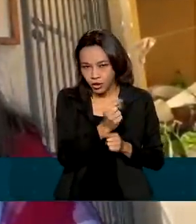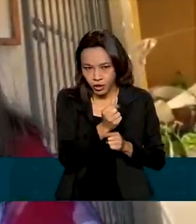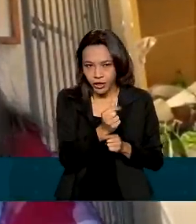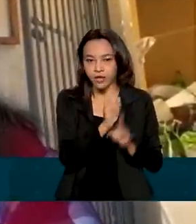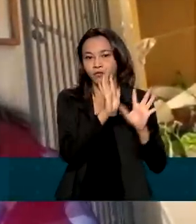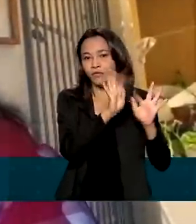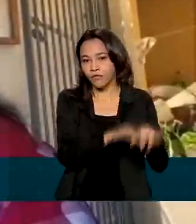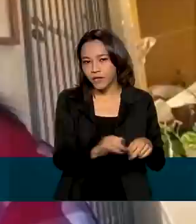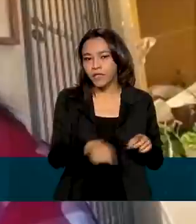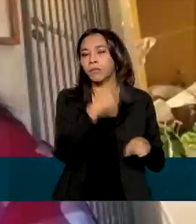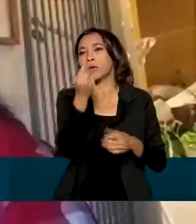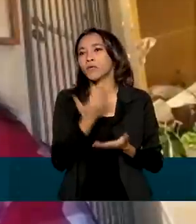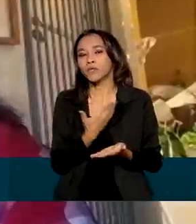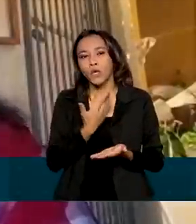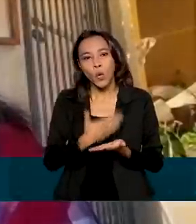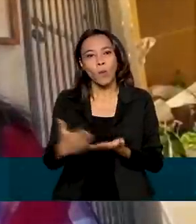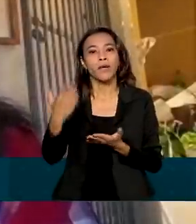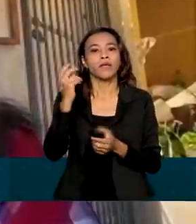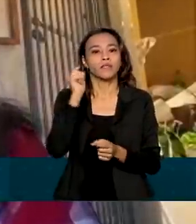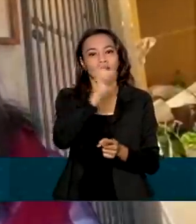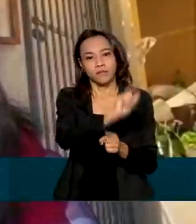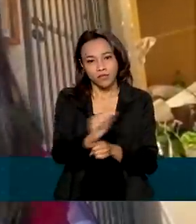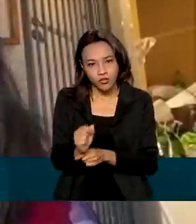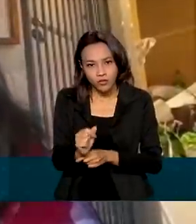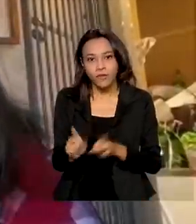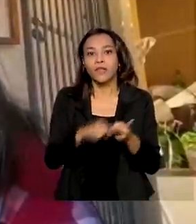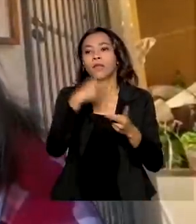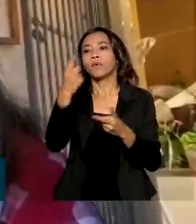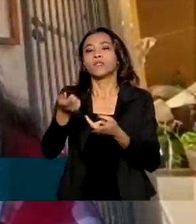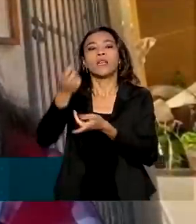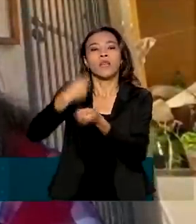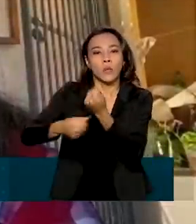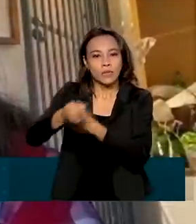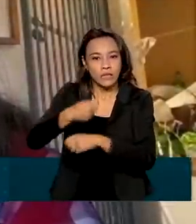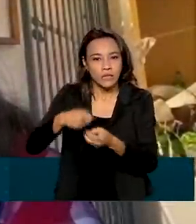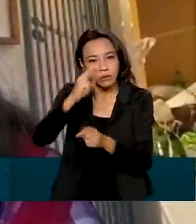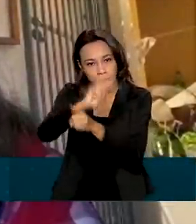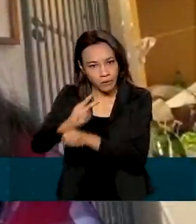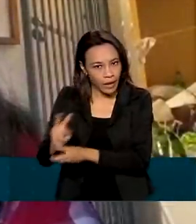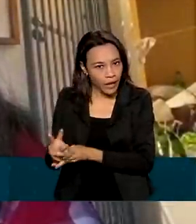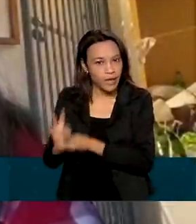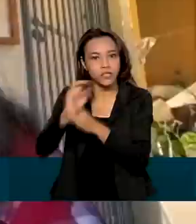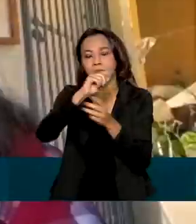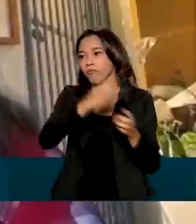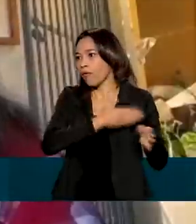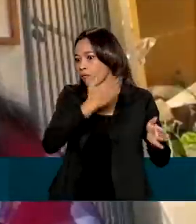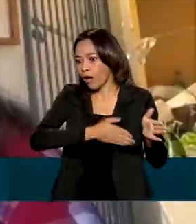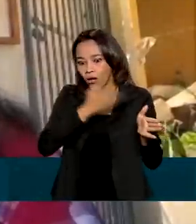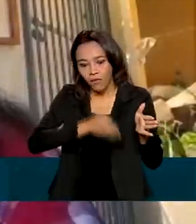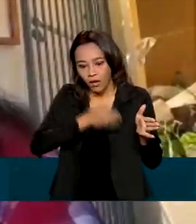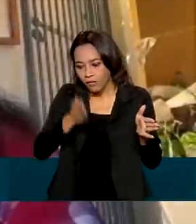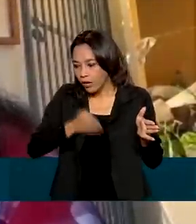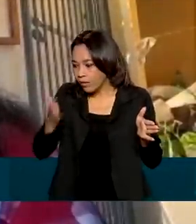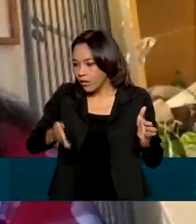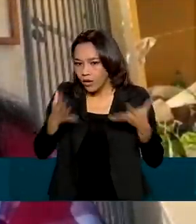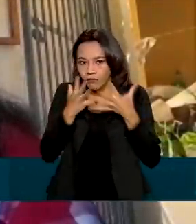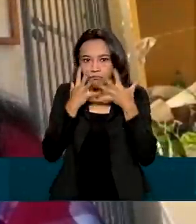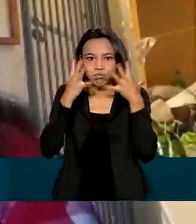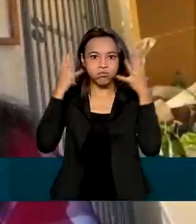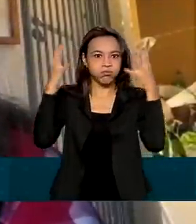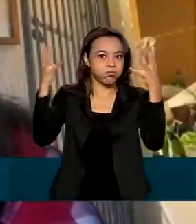ofereci o outro, comecei a trabalhar, renegociação, vamos fazer portabilidade. Tanto que hoje,